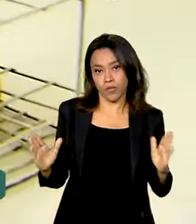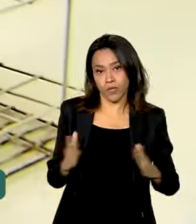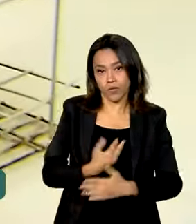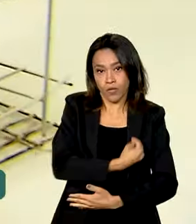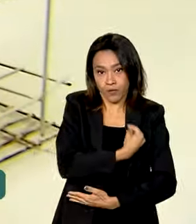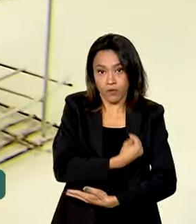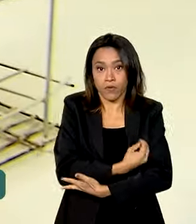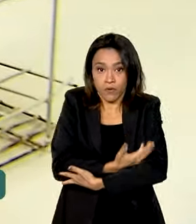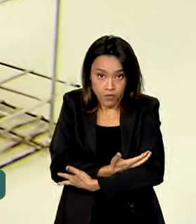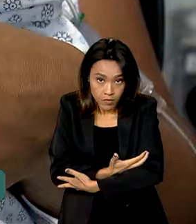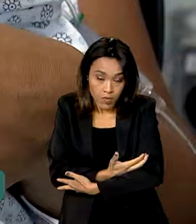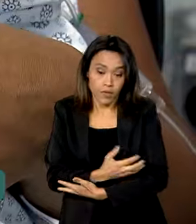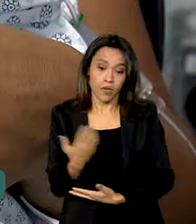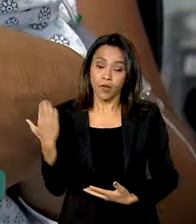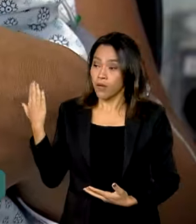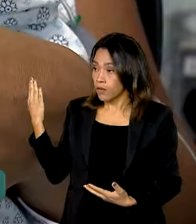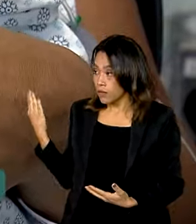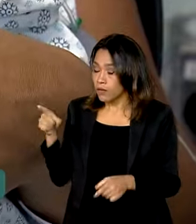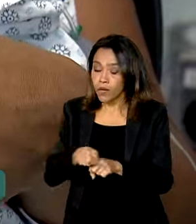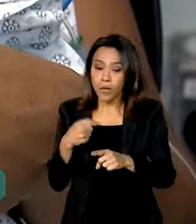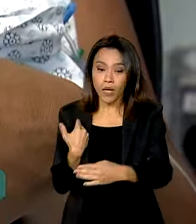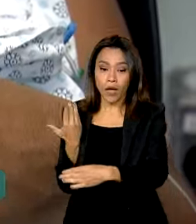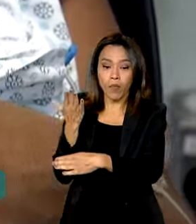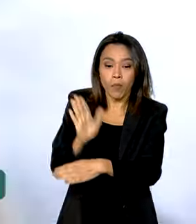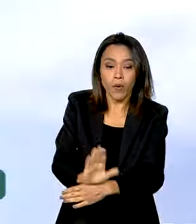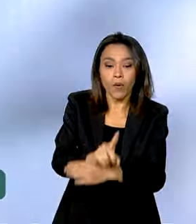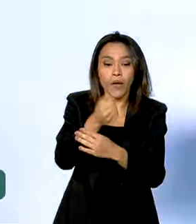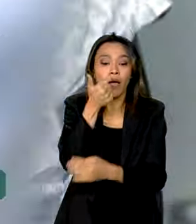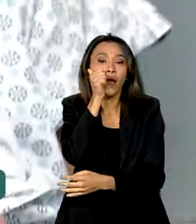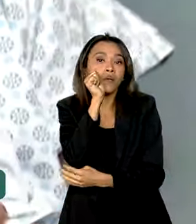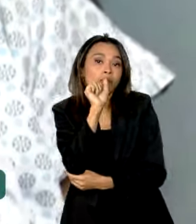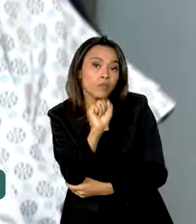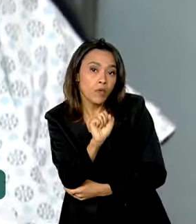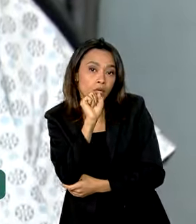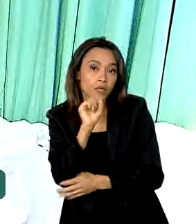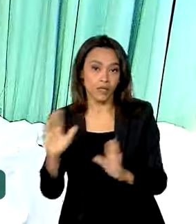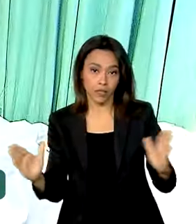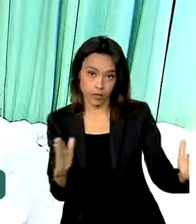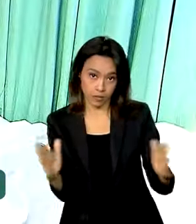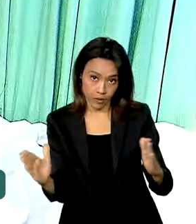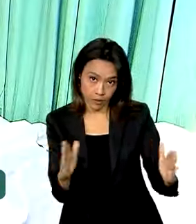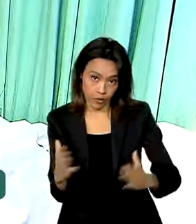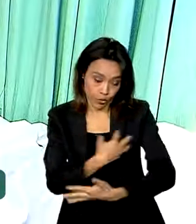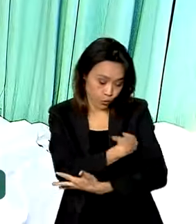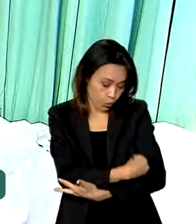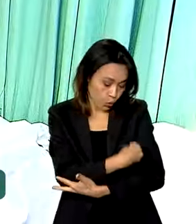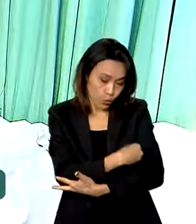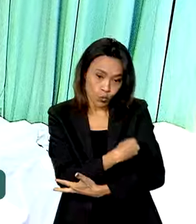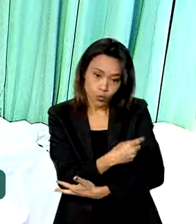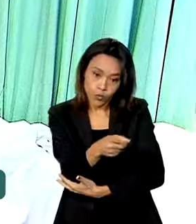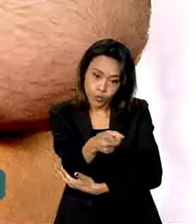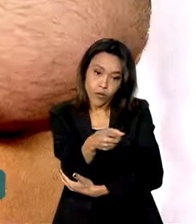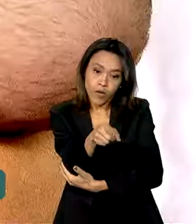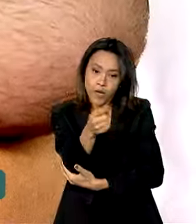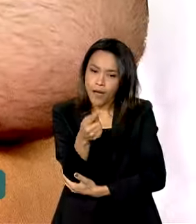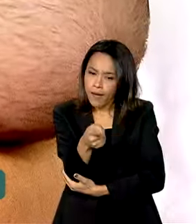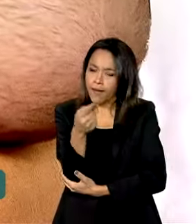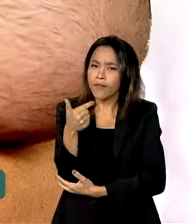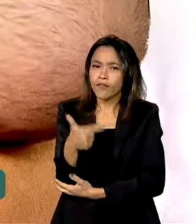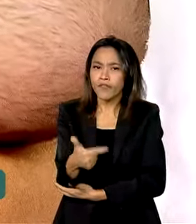também prestam assistência às mães durante o período de aleitamento materno. Em 23 anos, quase